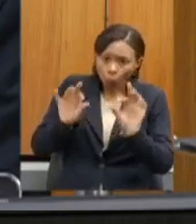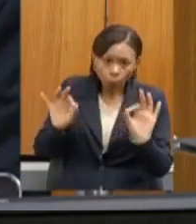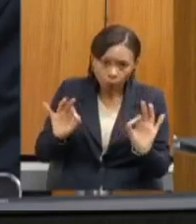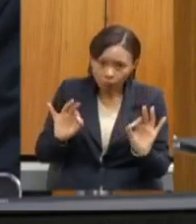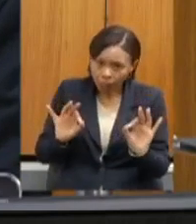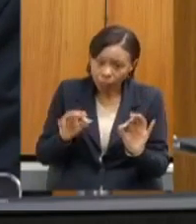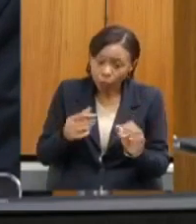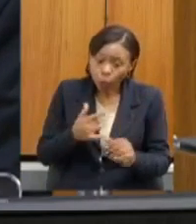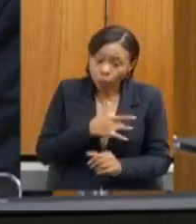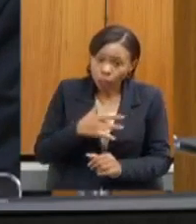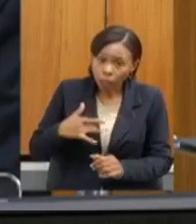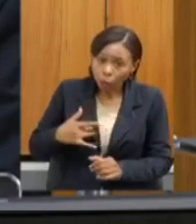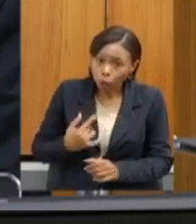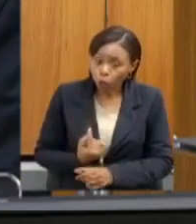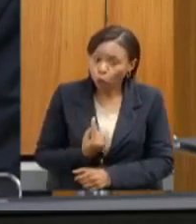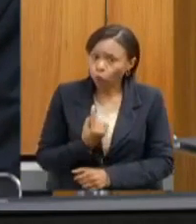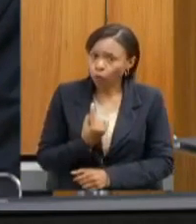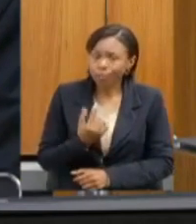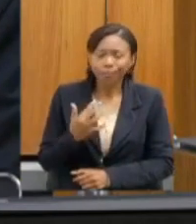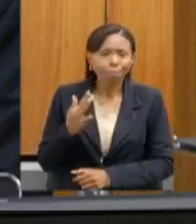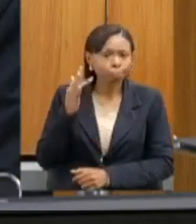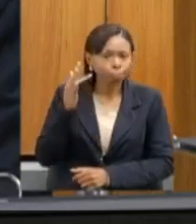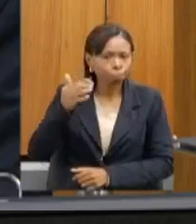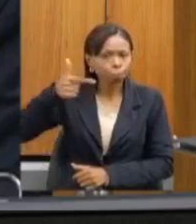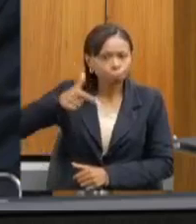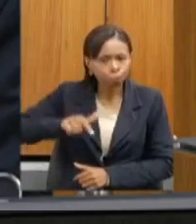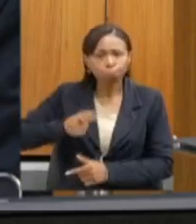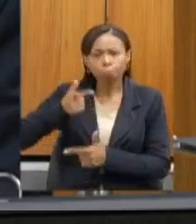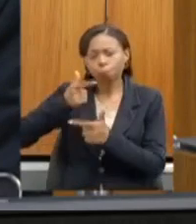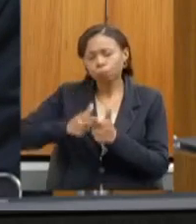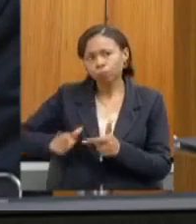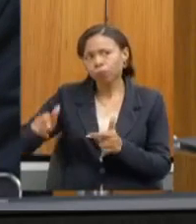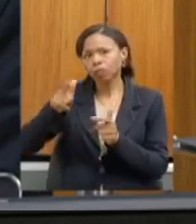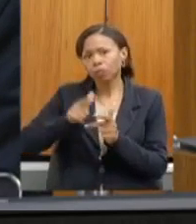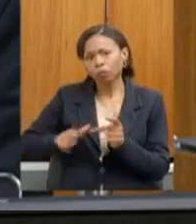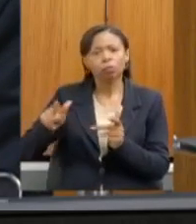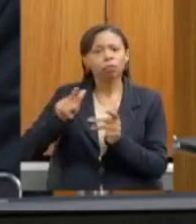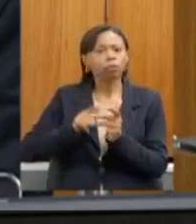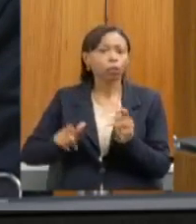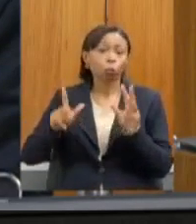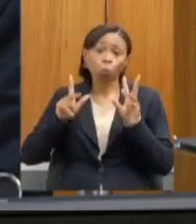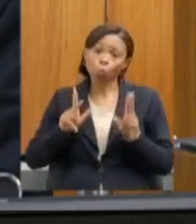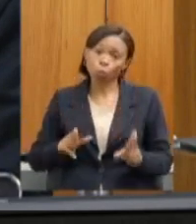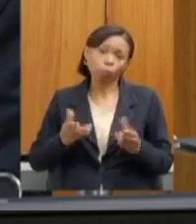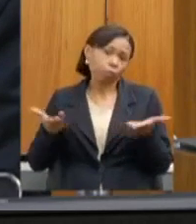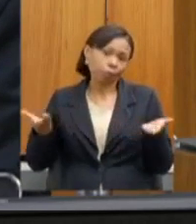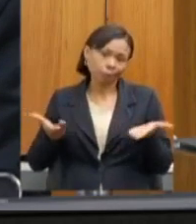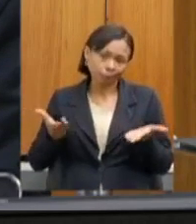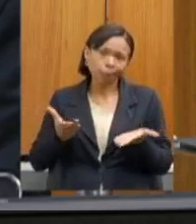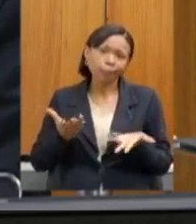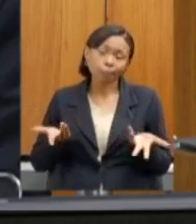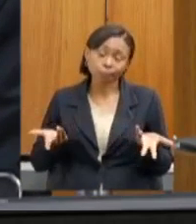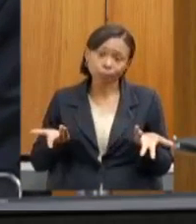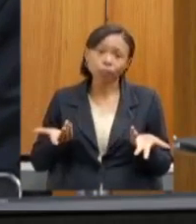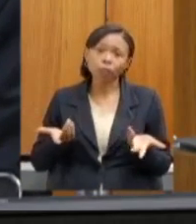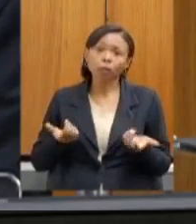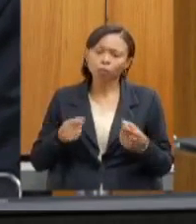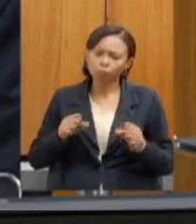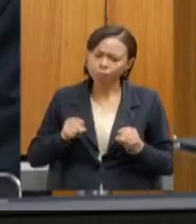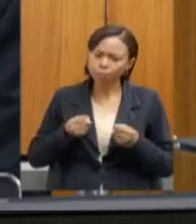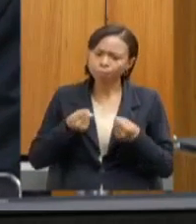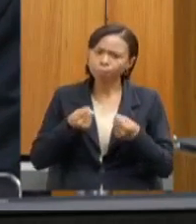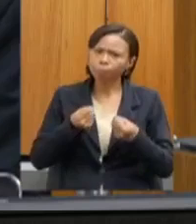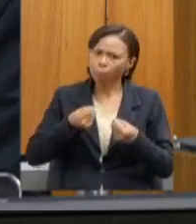enfrentaremos no futuro os mesmos problemas que estamos enfrentando no dia de hoje. Por uma Minas Gerais mais forte,